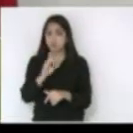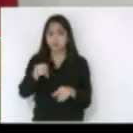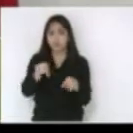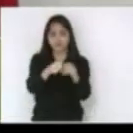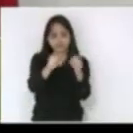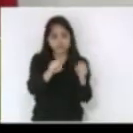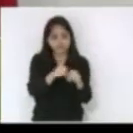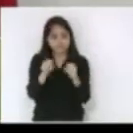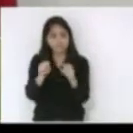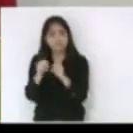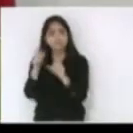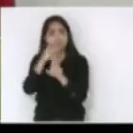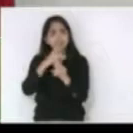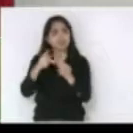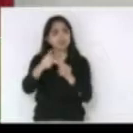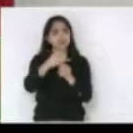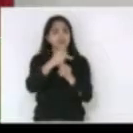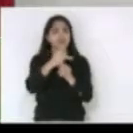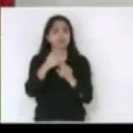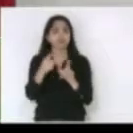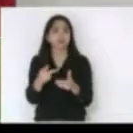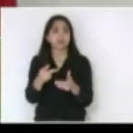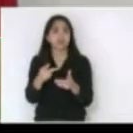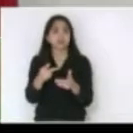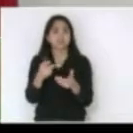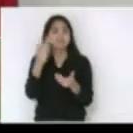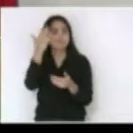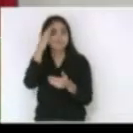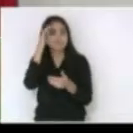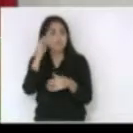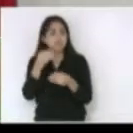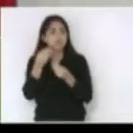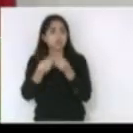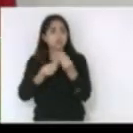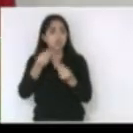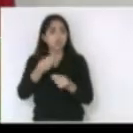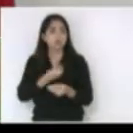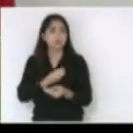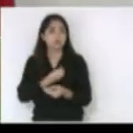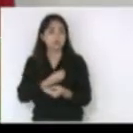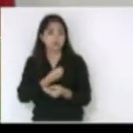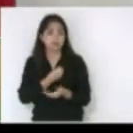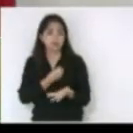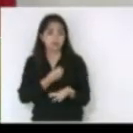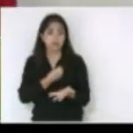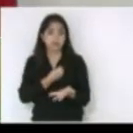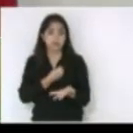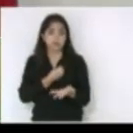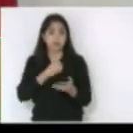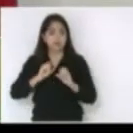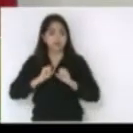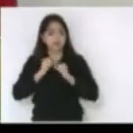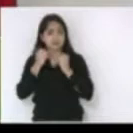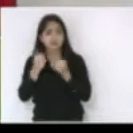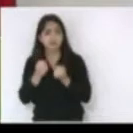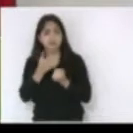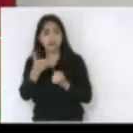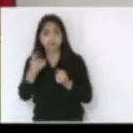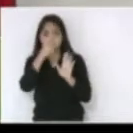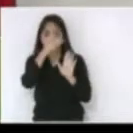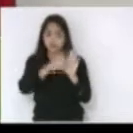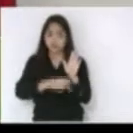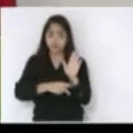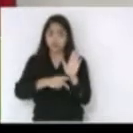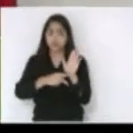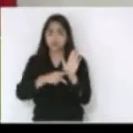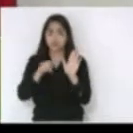desmonte da previdência não entendo como ainda existe quem defenda o projeto de país